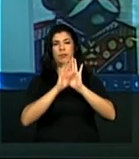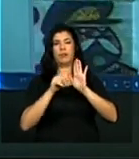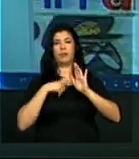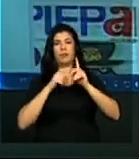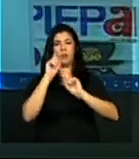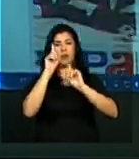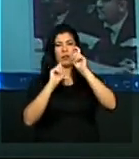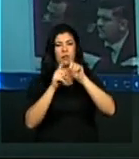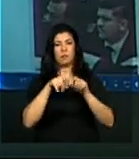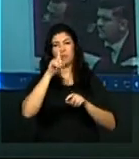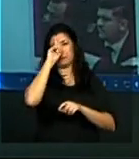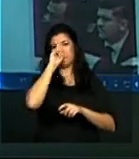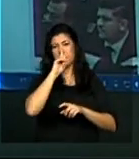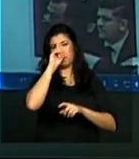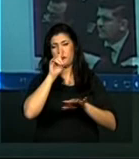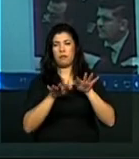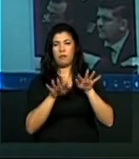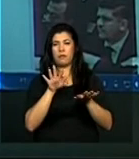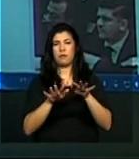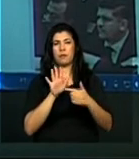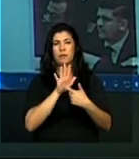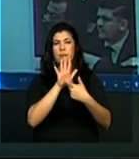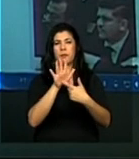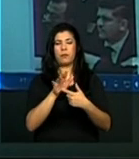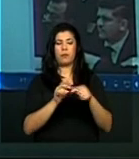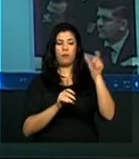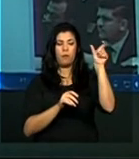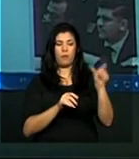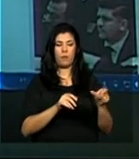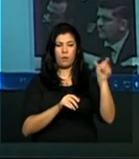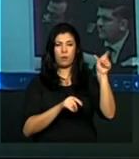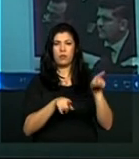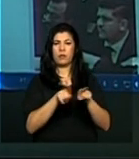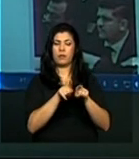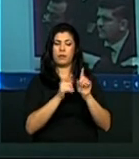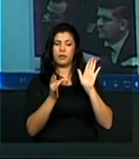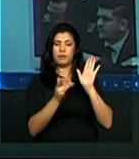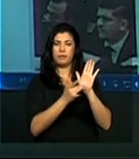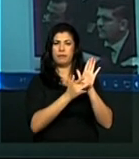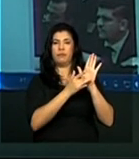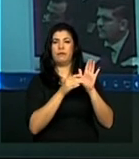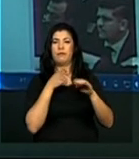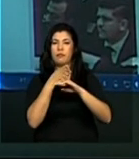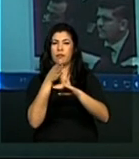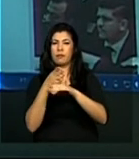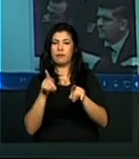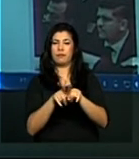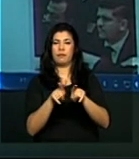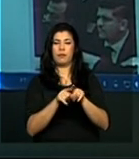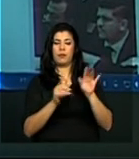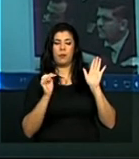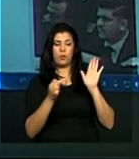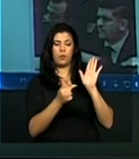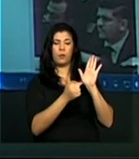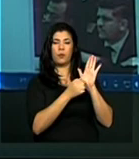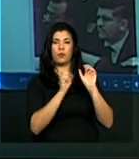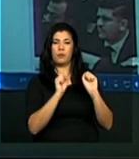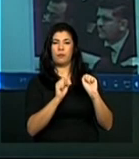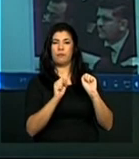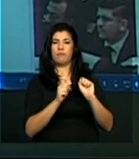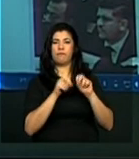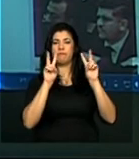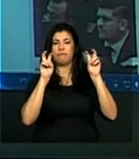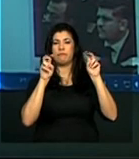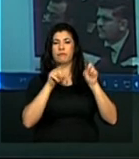a minha amarelinha, às vezes aparece na lateral, acesse também, que são links possíveis para serem feitos a partir desses